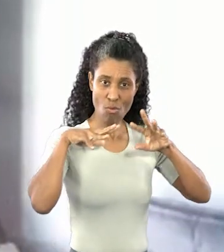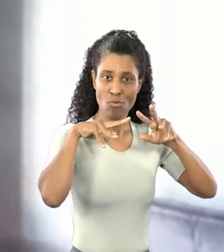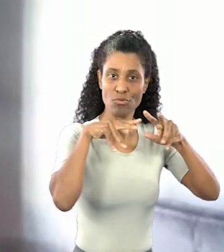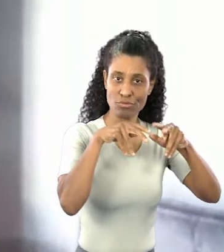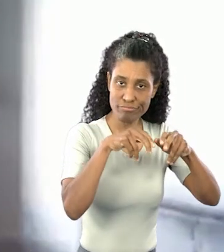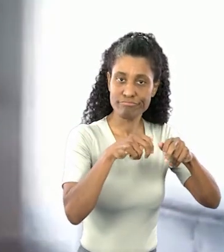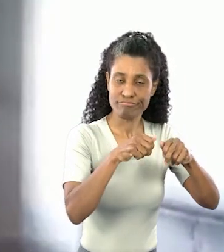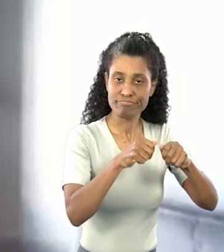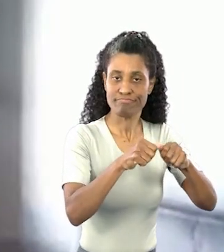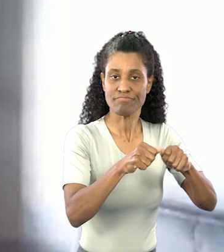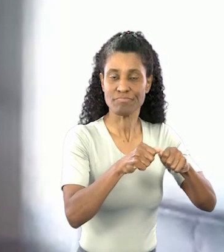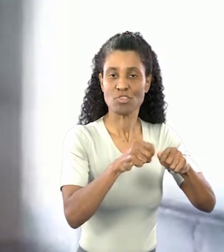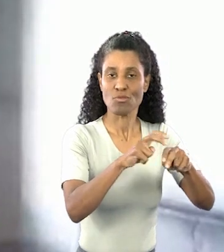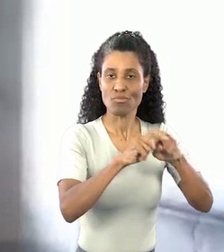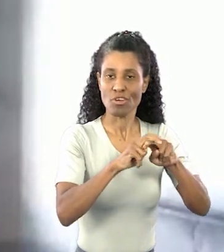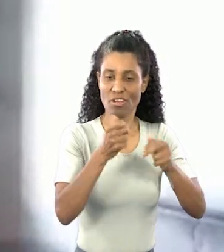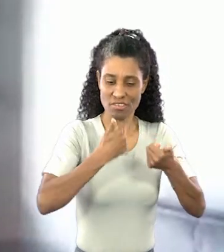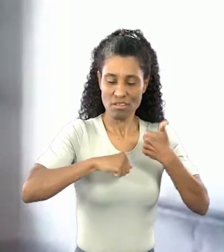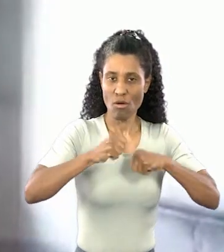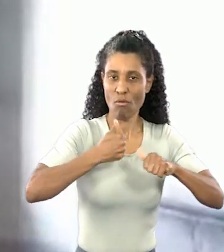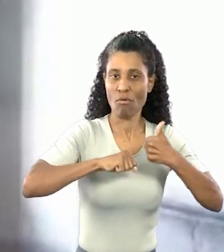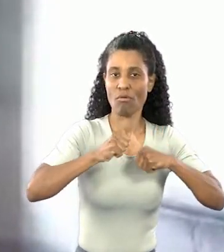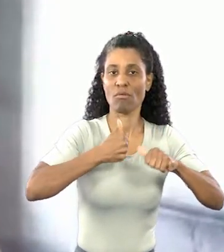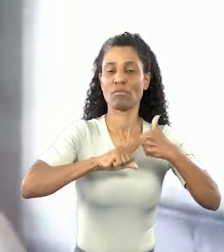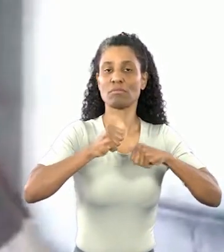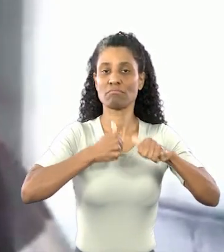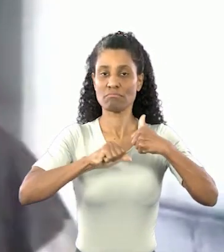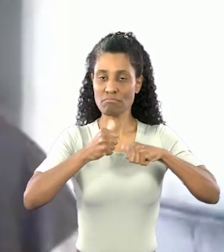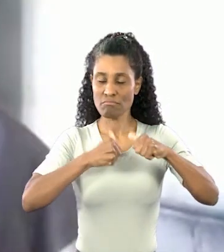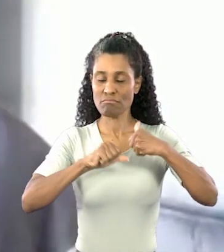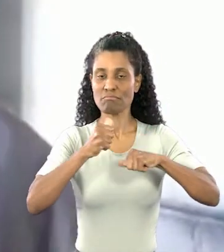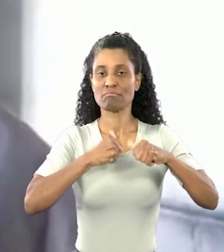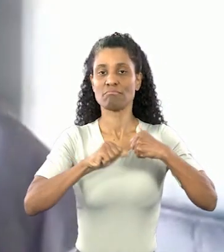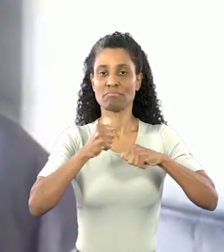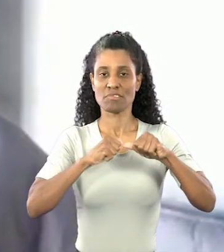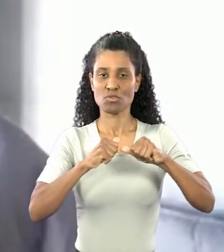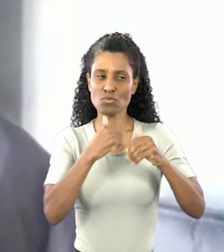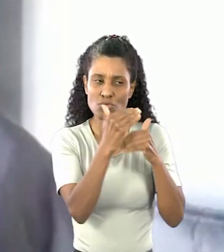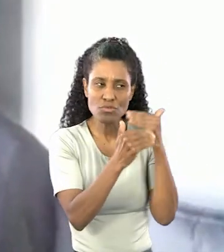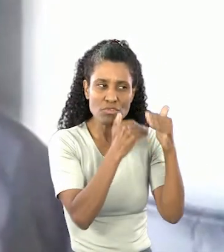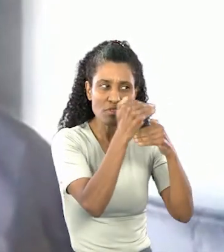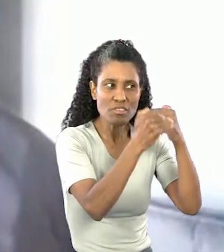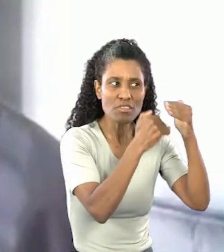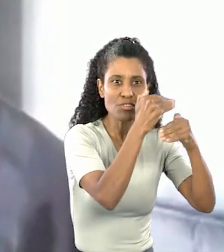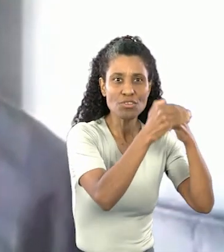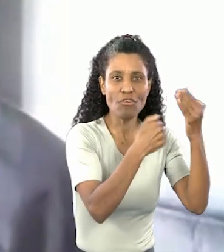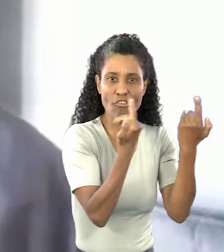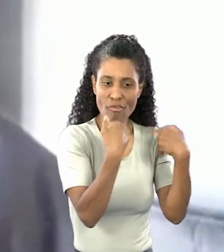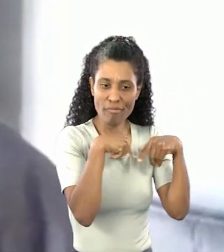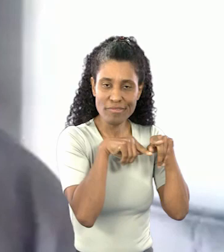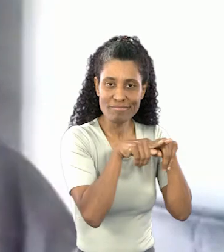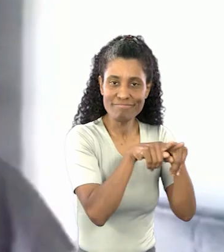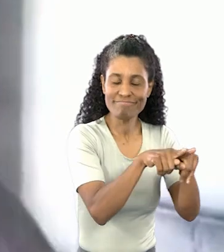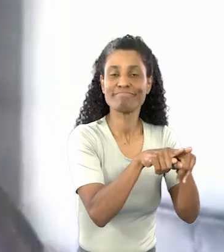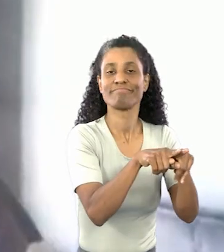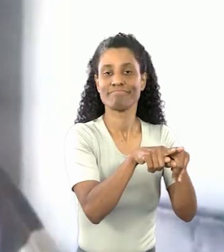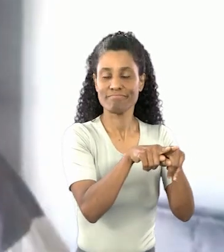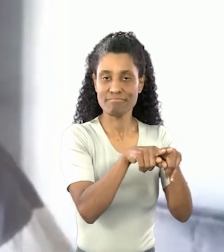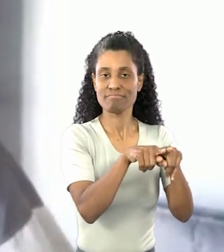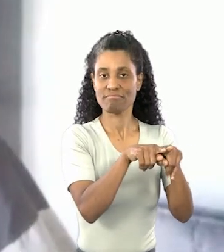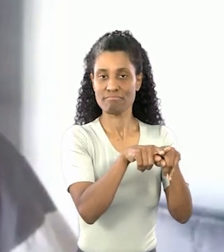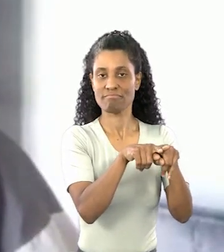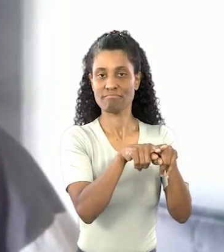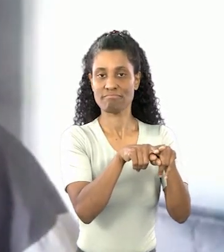animal, pela qualidade do seu desenvolvimento de companhia,